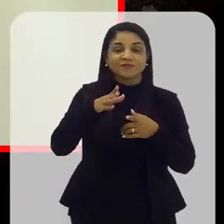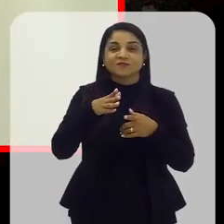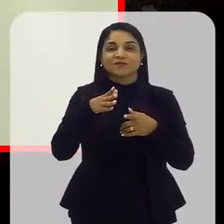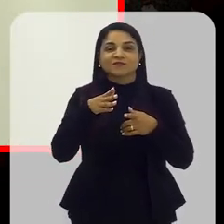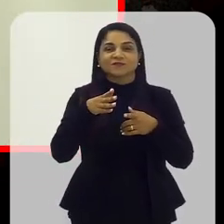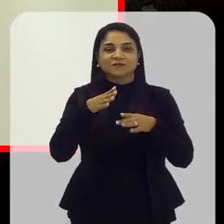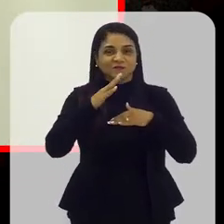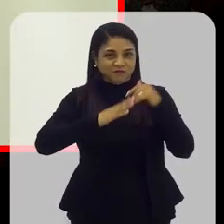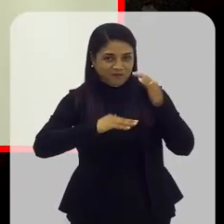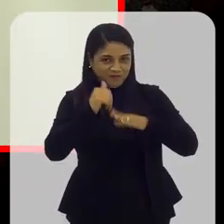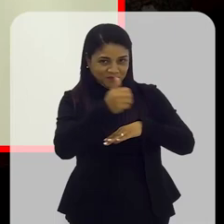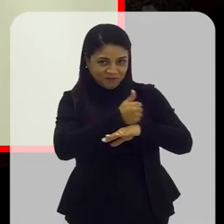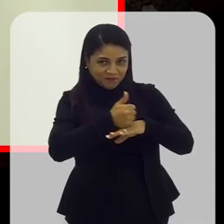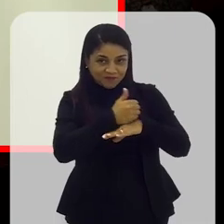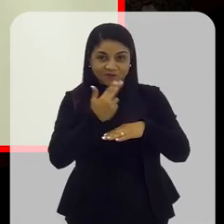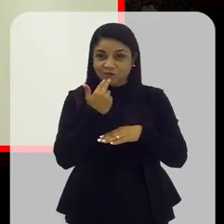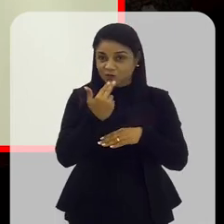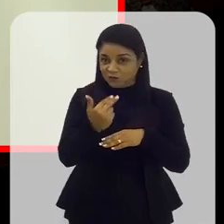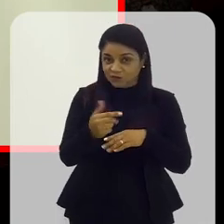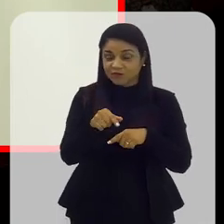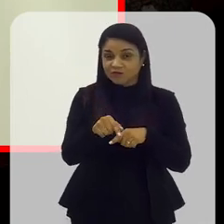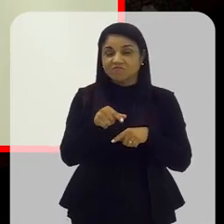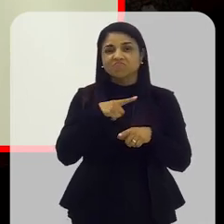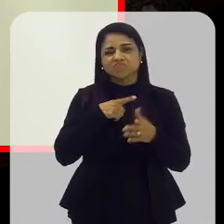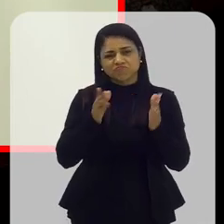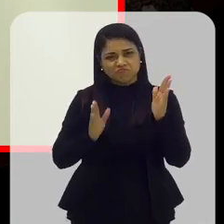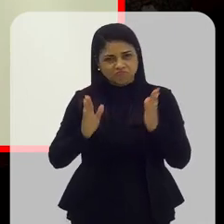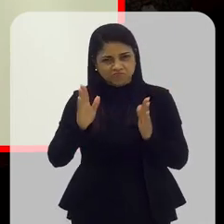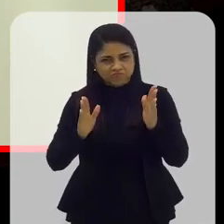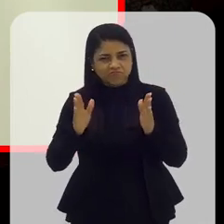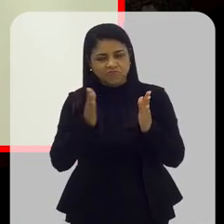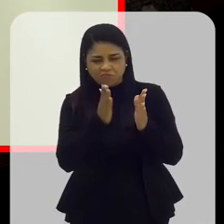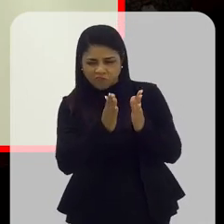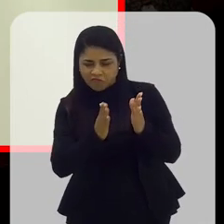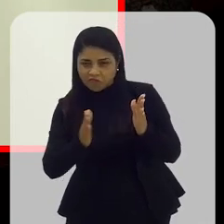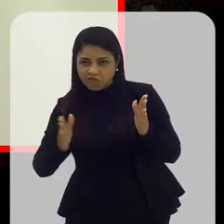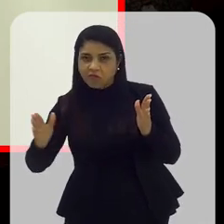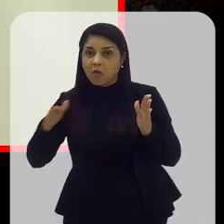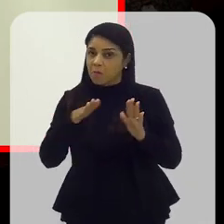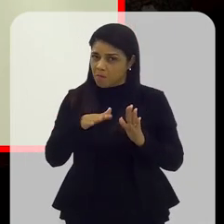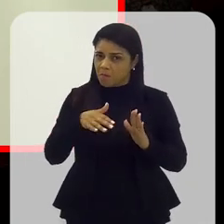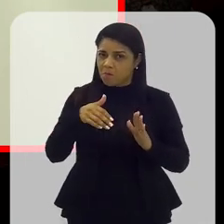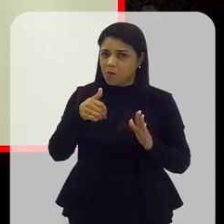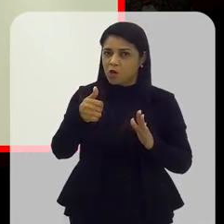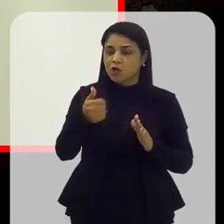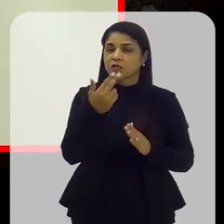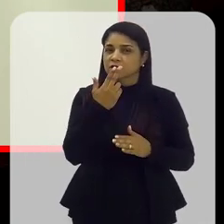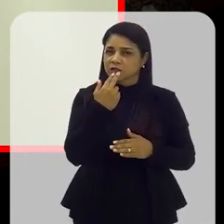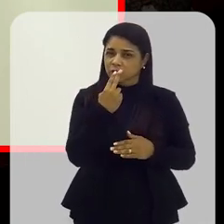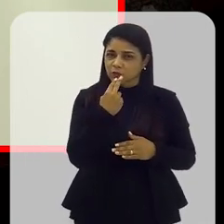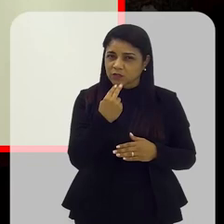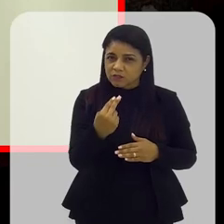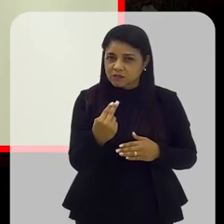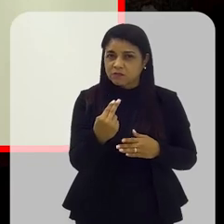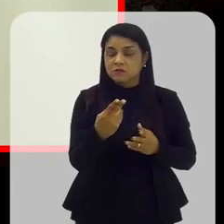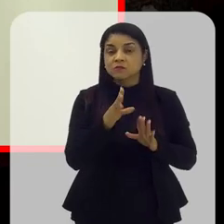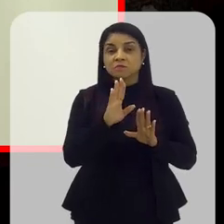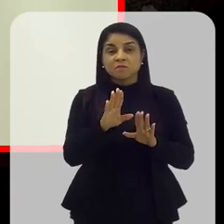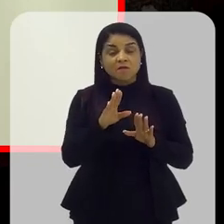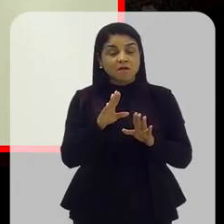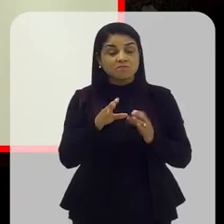que, por muito tempo, a gente teve uma melhoria no campo da nutrição,